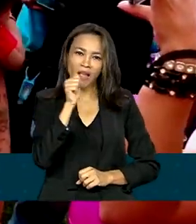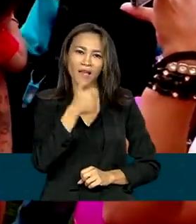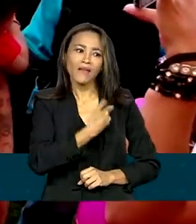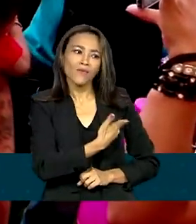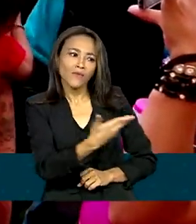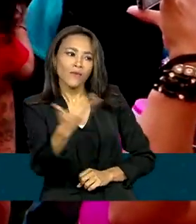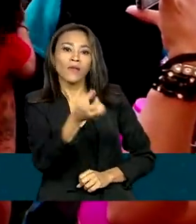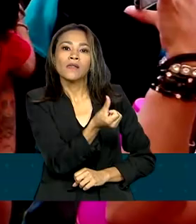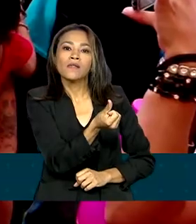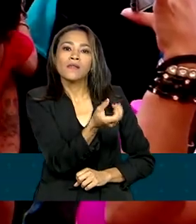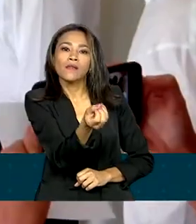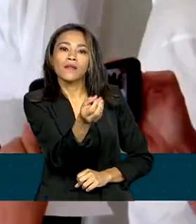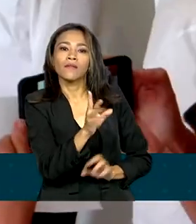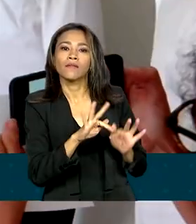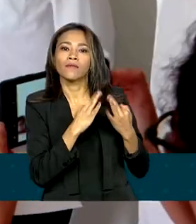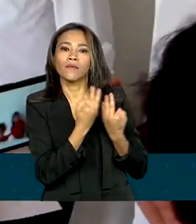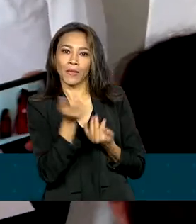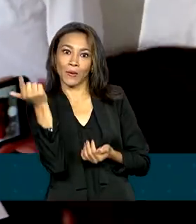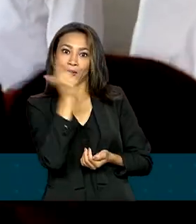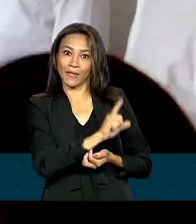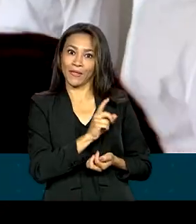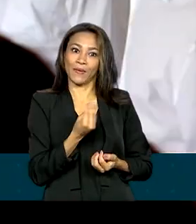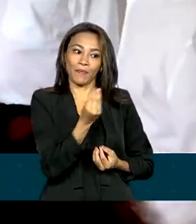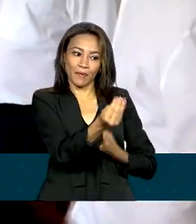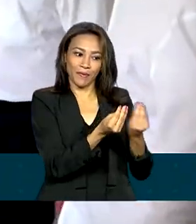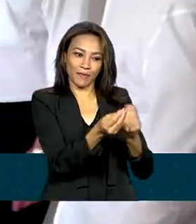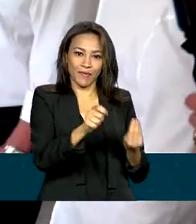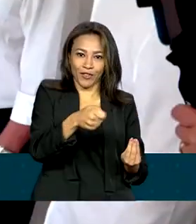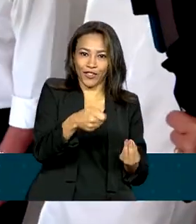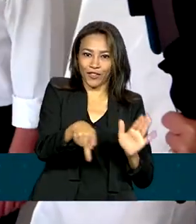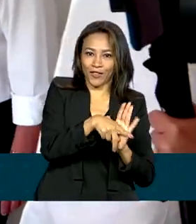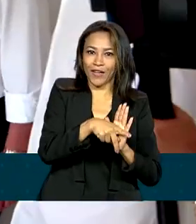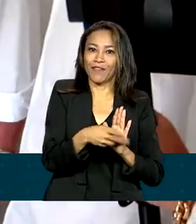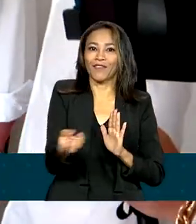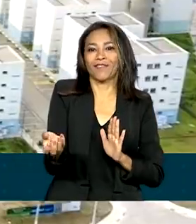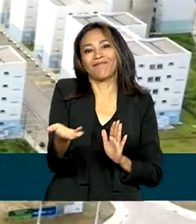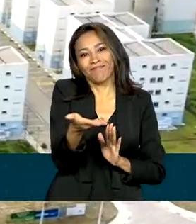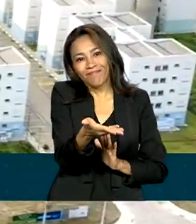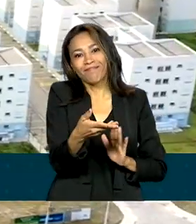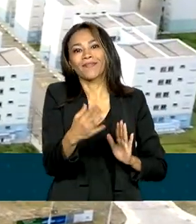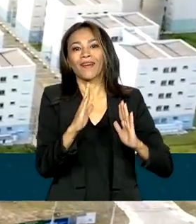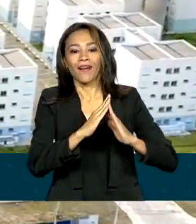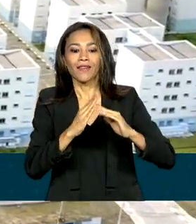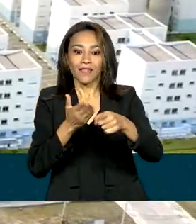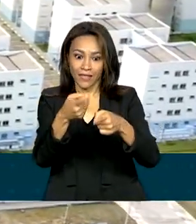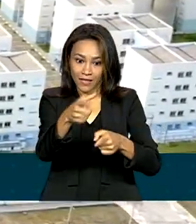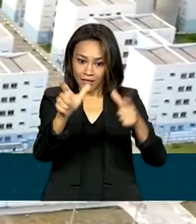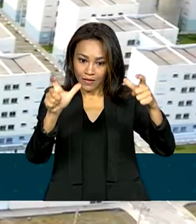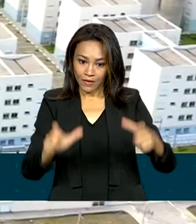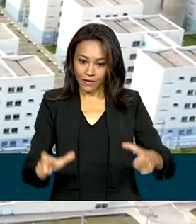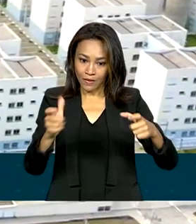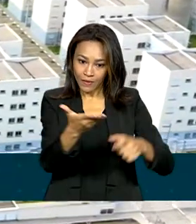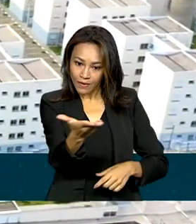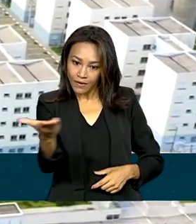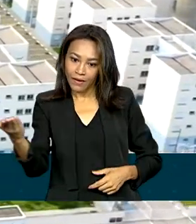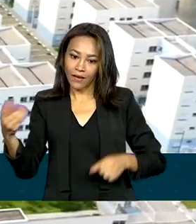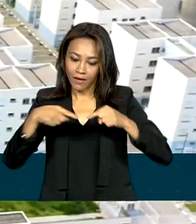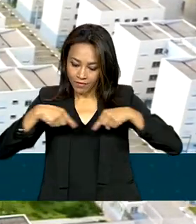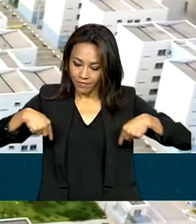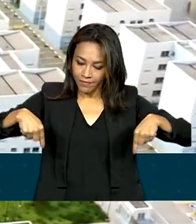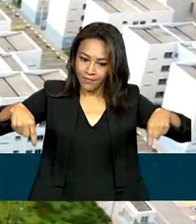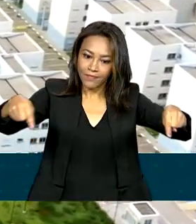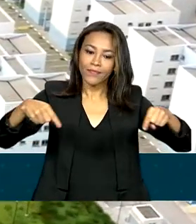famílias ganharam a chance de uma vida mais digna e um novo endereço. Condomínios Flamboyant e Resedá, em